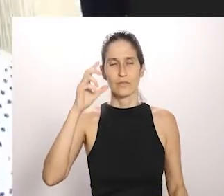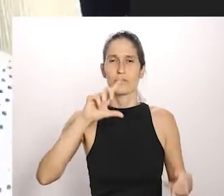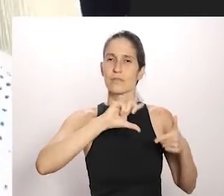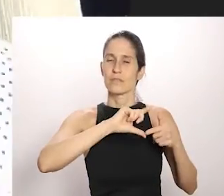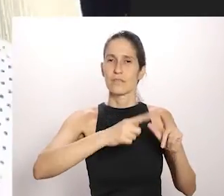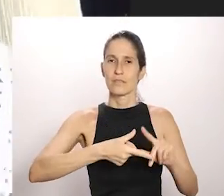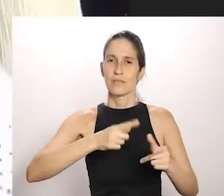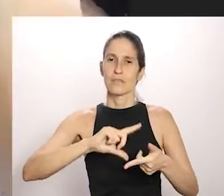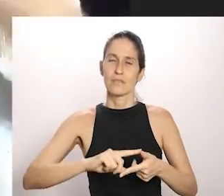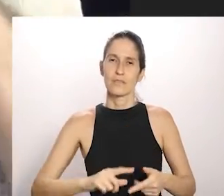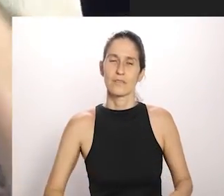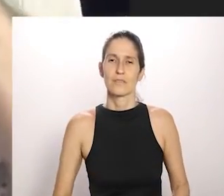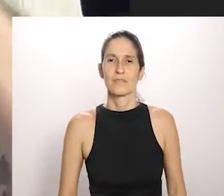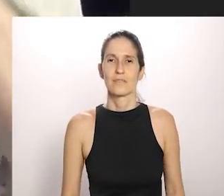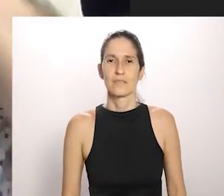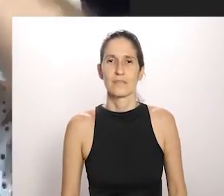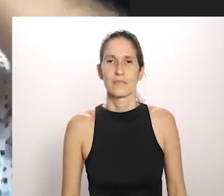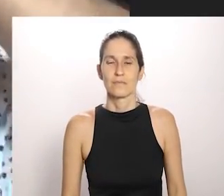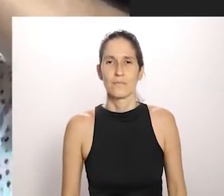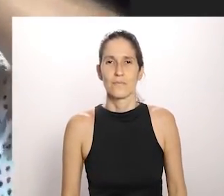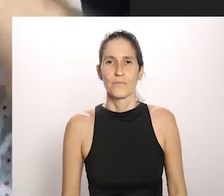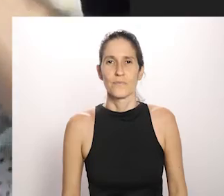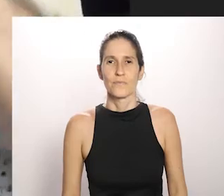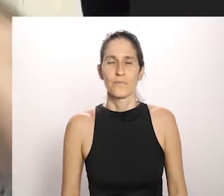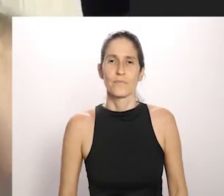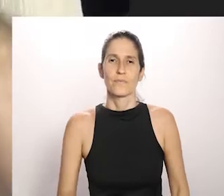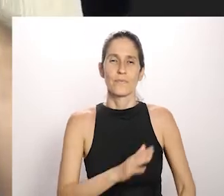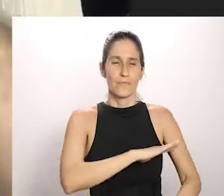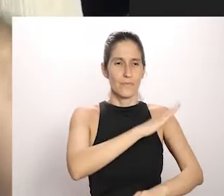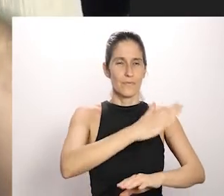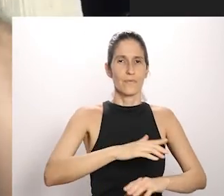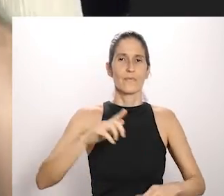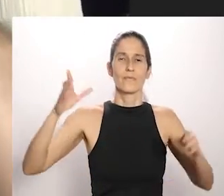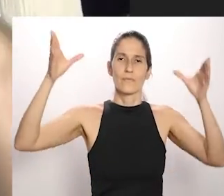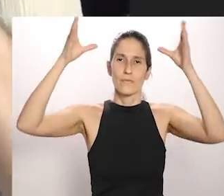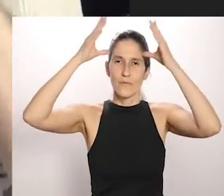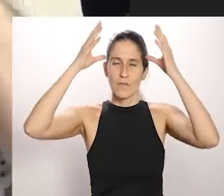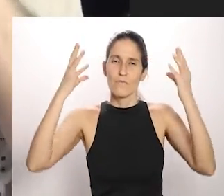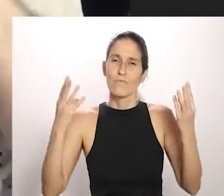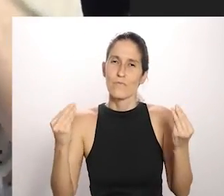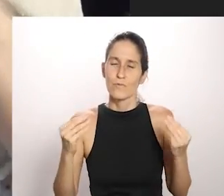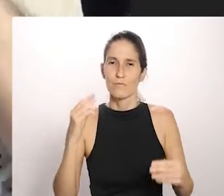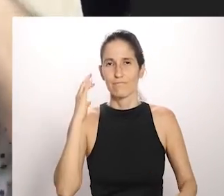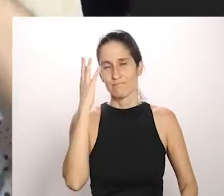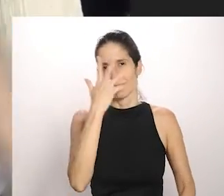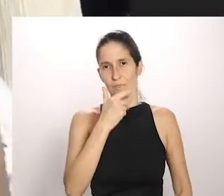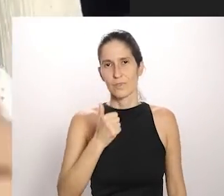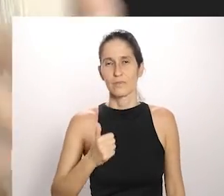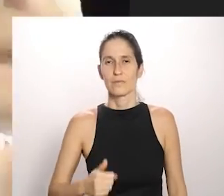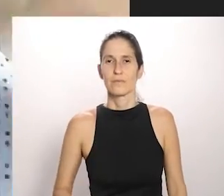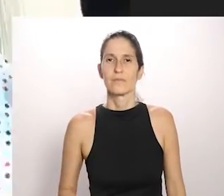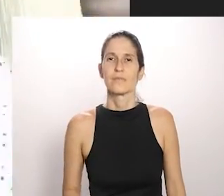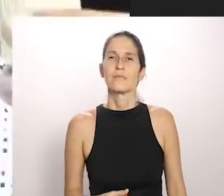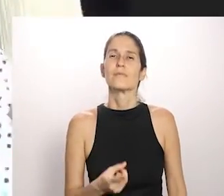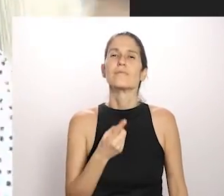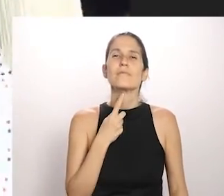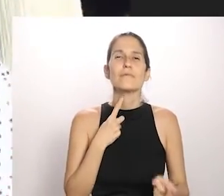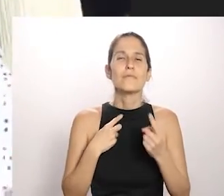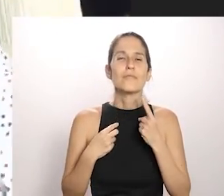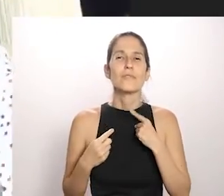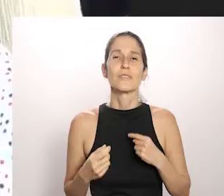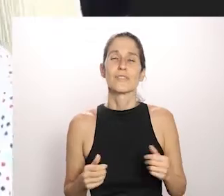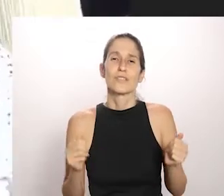encontro de culturas tradicionais, Chapada dos Veadeiros, muito maravilhoso, claro que a gente queria estar muito